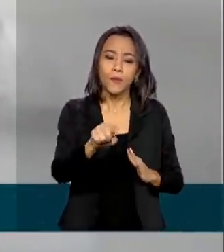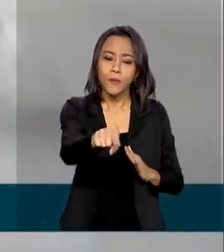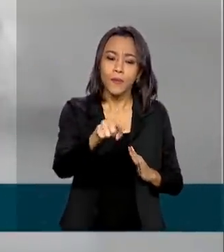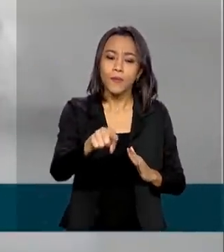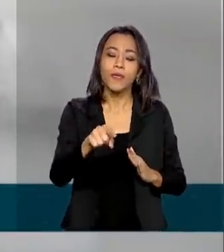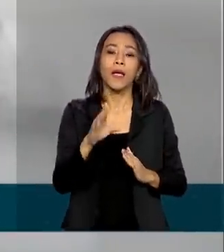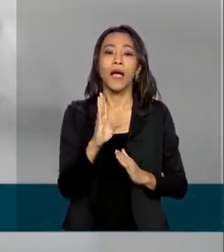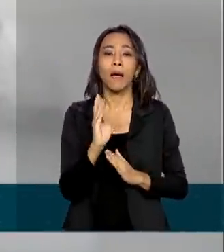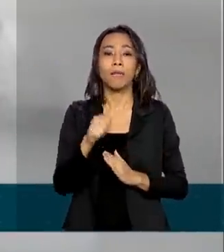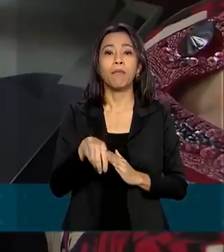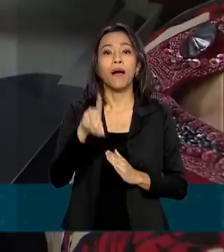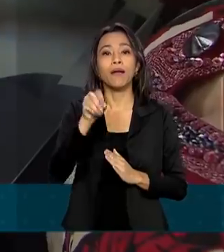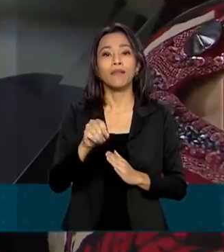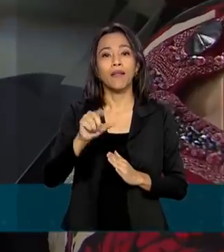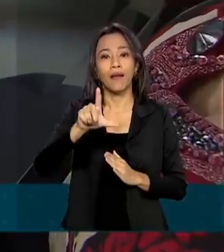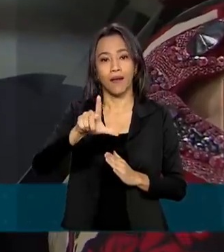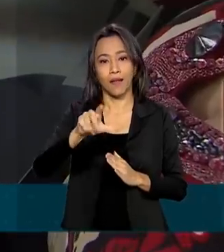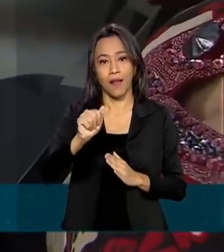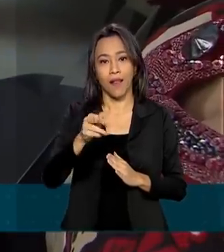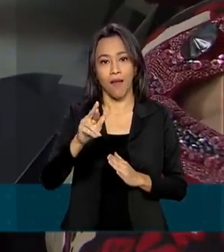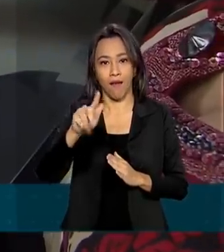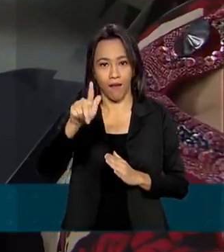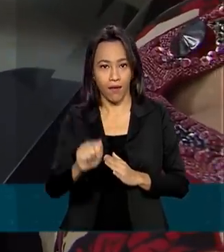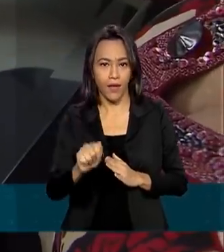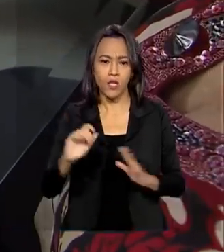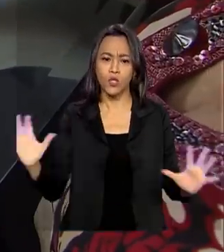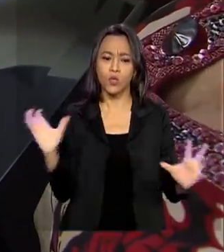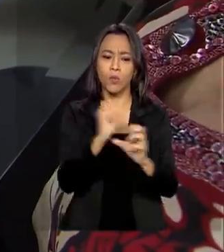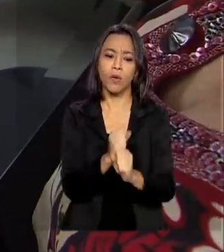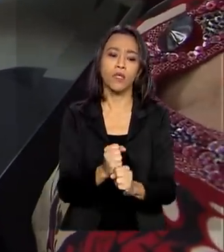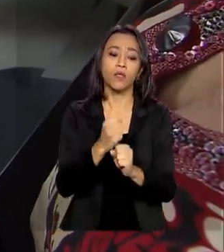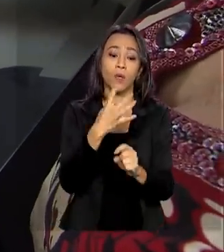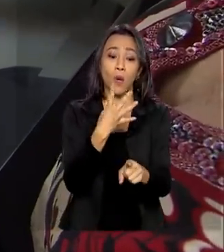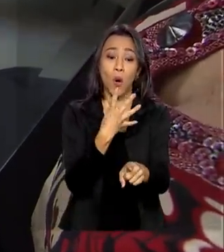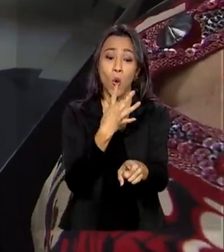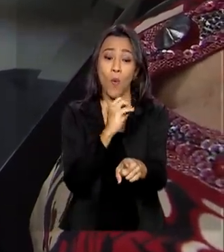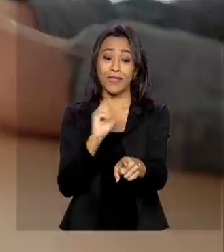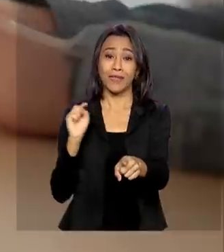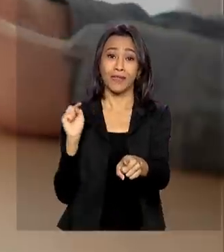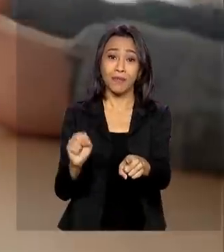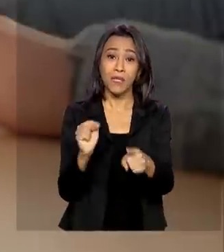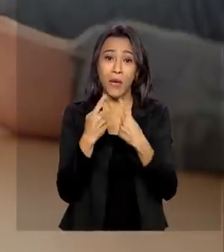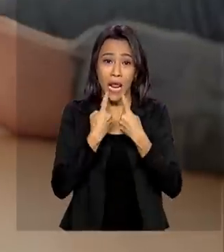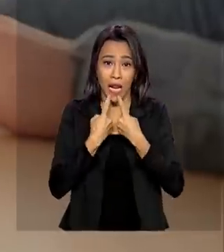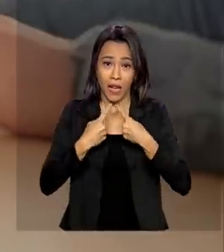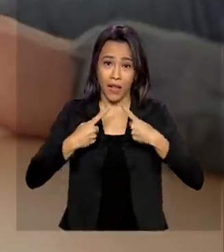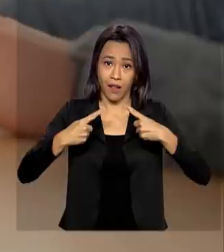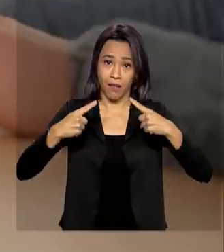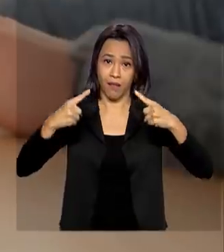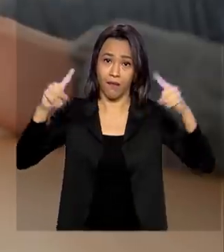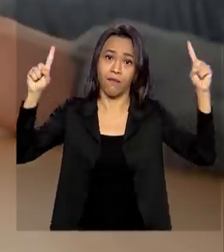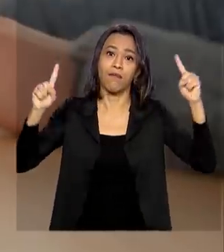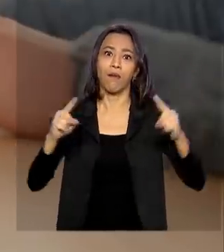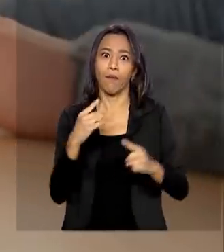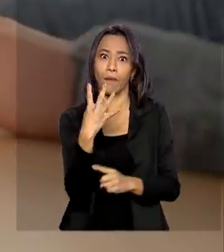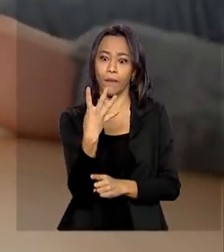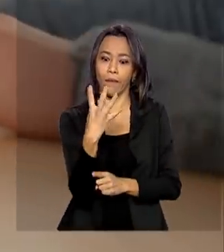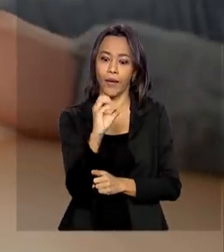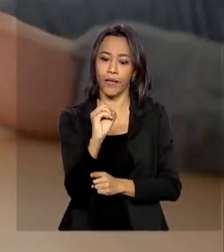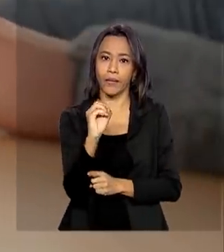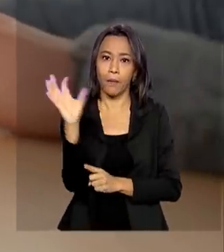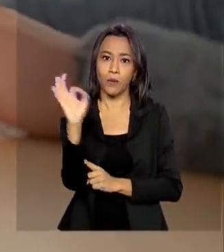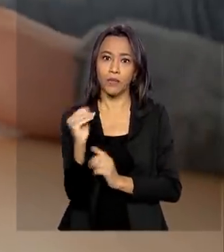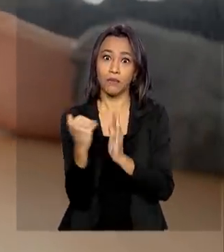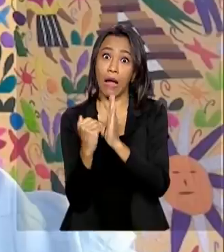banda larga fixa. No total, 400 mil reclamações, 40% a mais que o